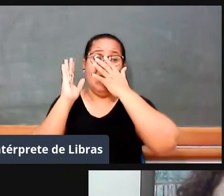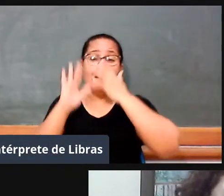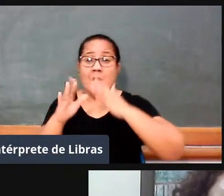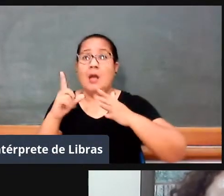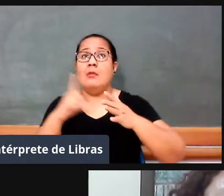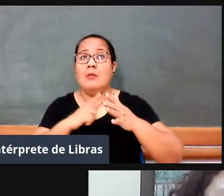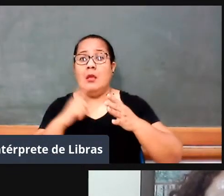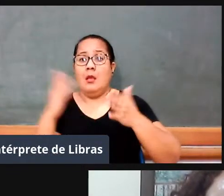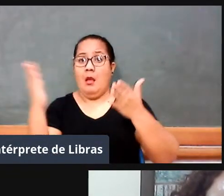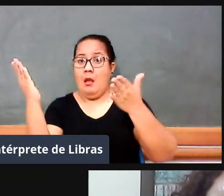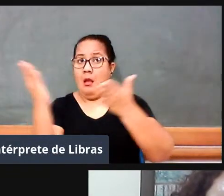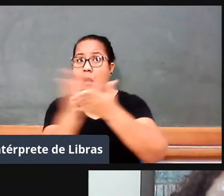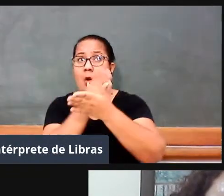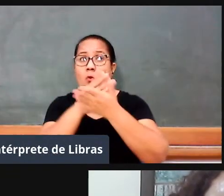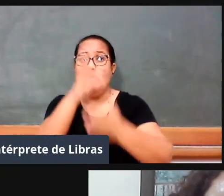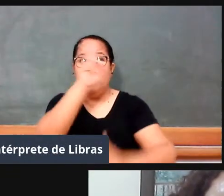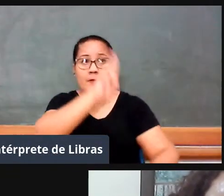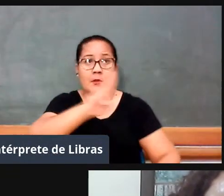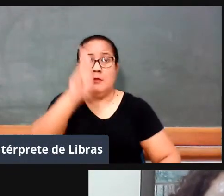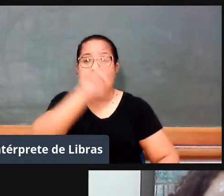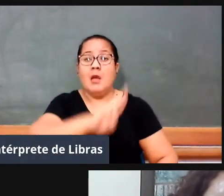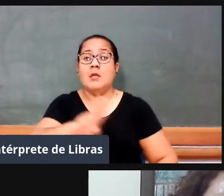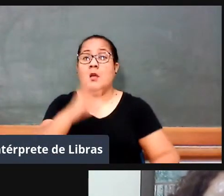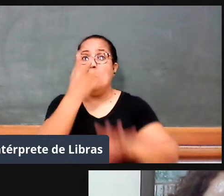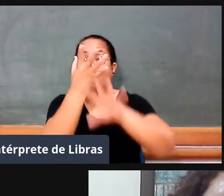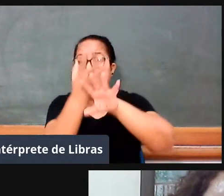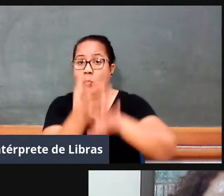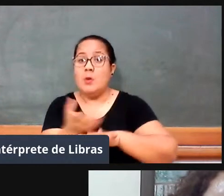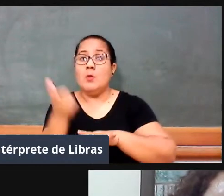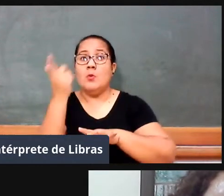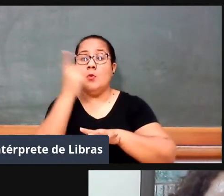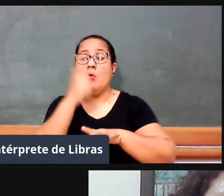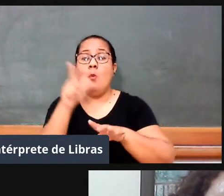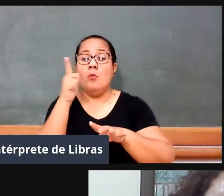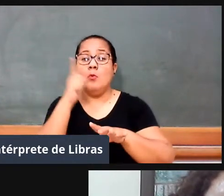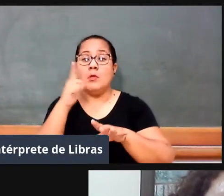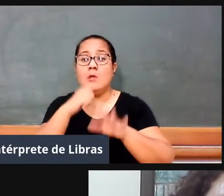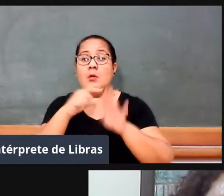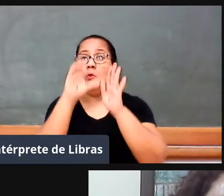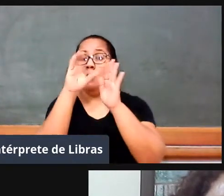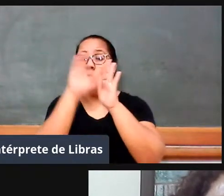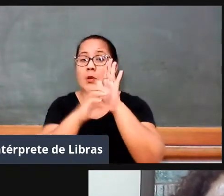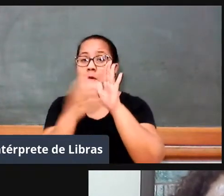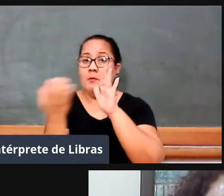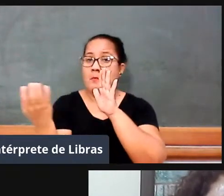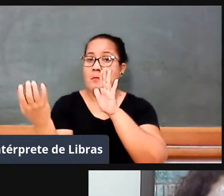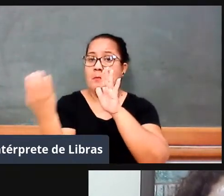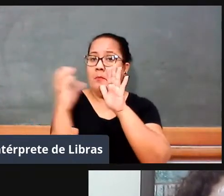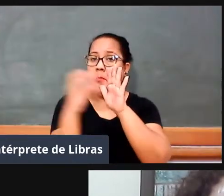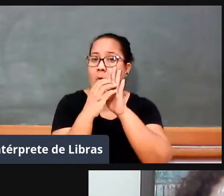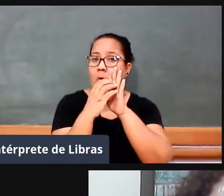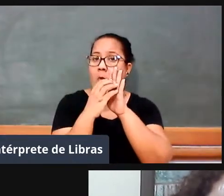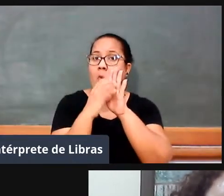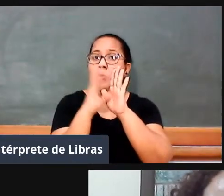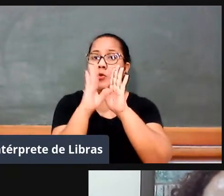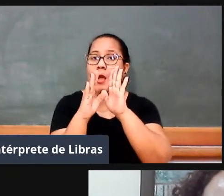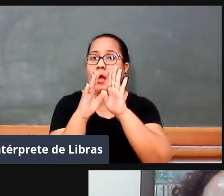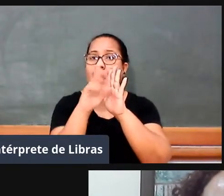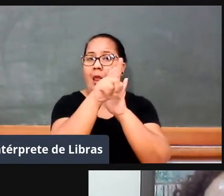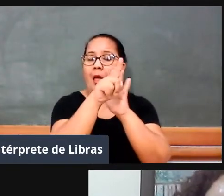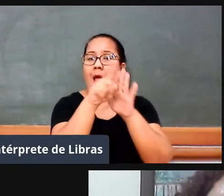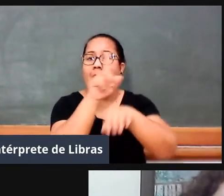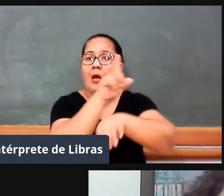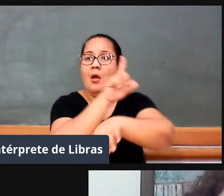já está acontecendo a criação de uma disciplina de formação inicial de professores chamada